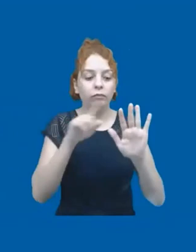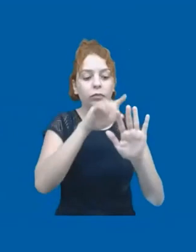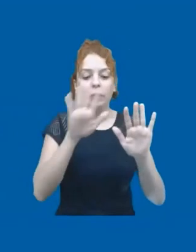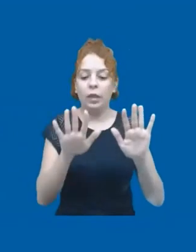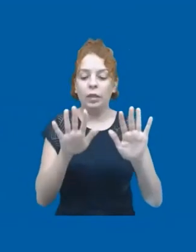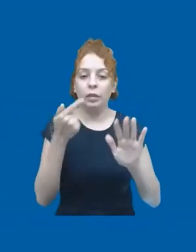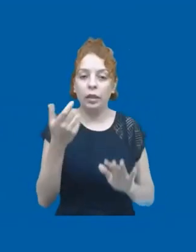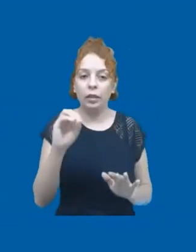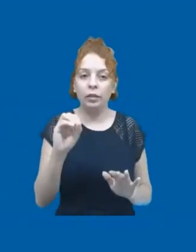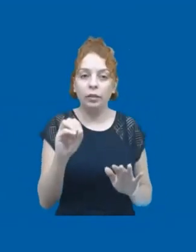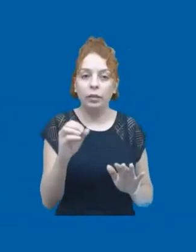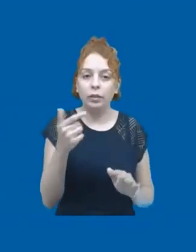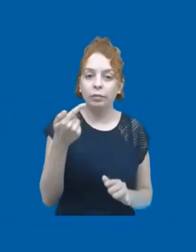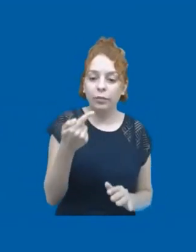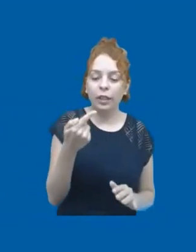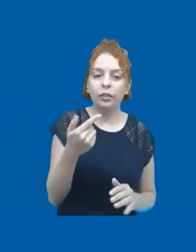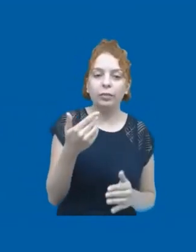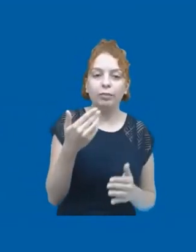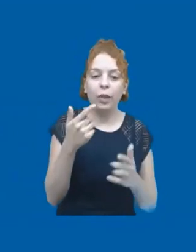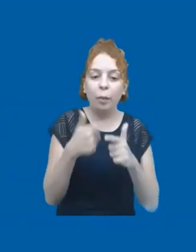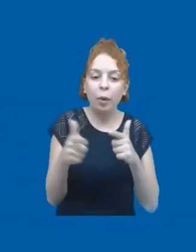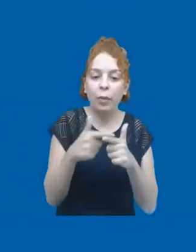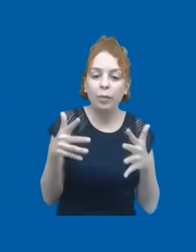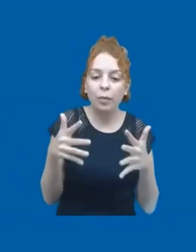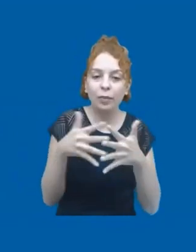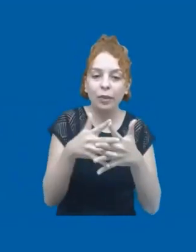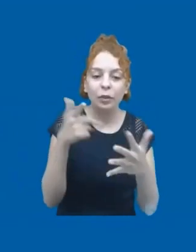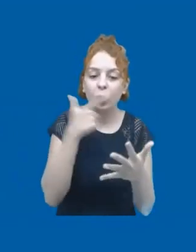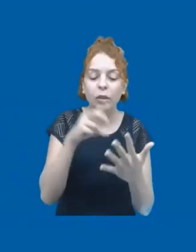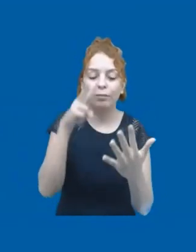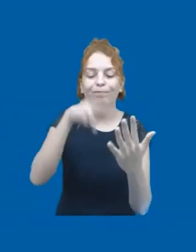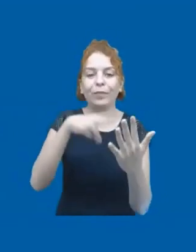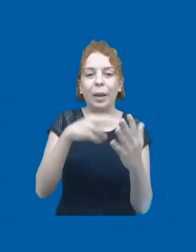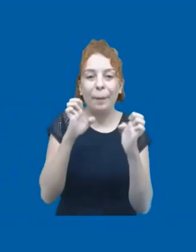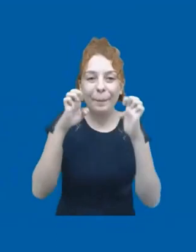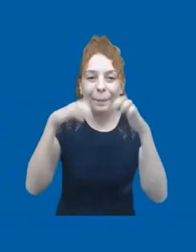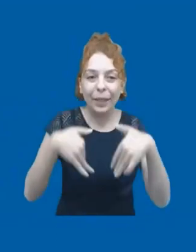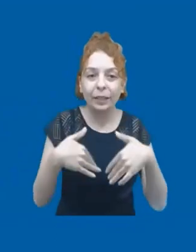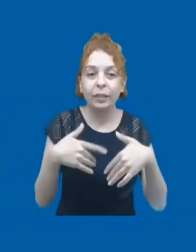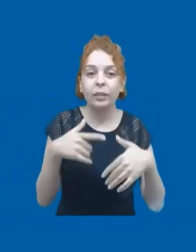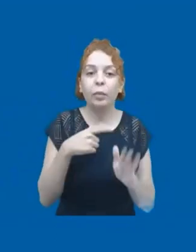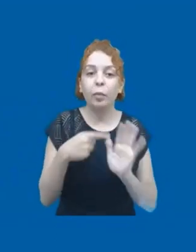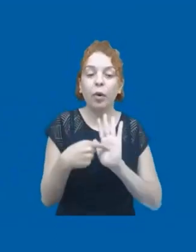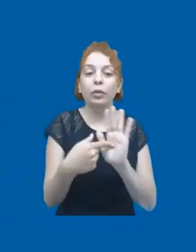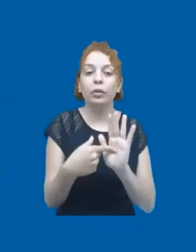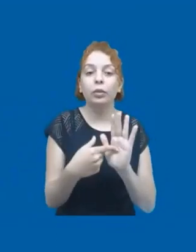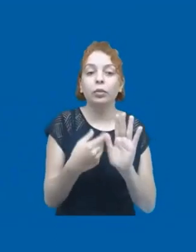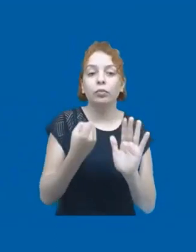fluidez adequada para a sua idade num texto, numa leitura. Então, isso vai exacerbando também os números que já são grandes